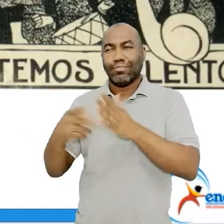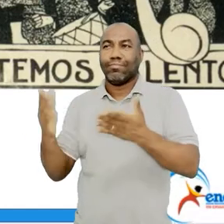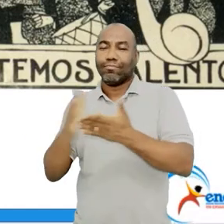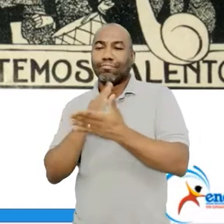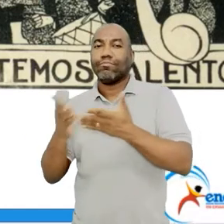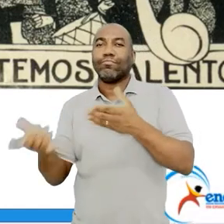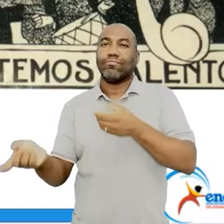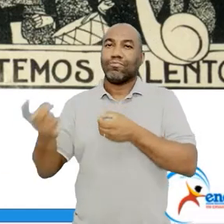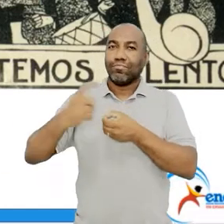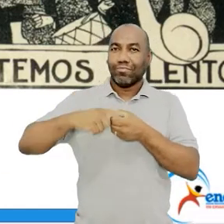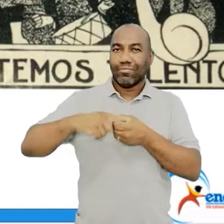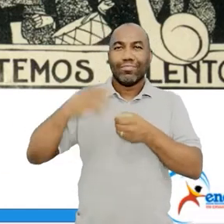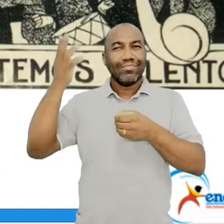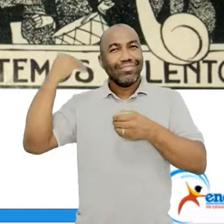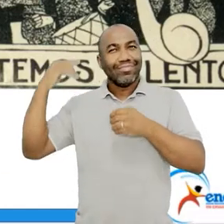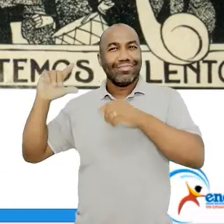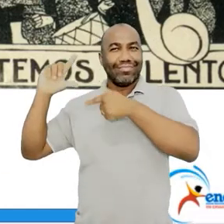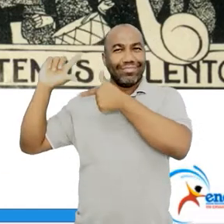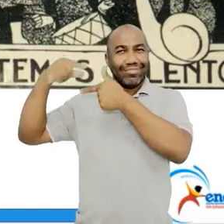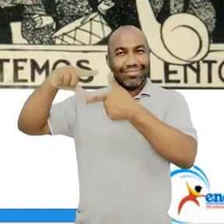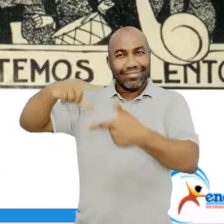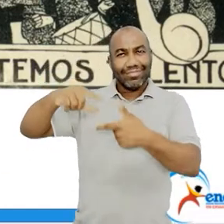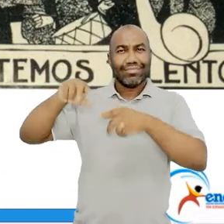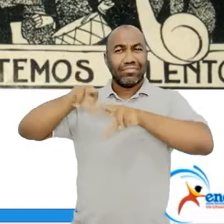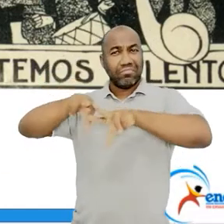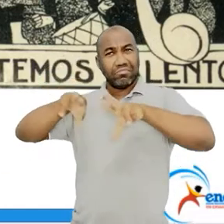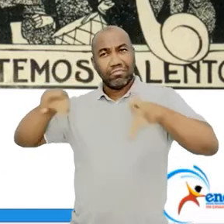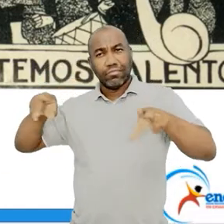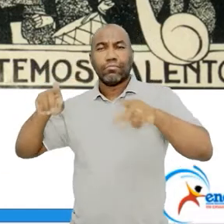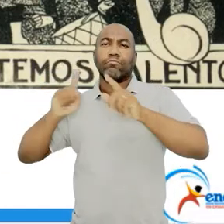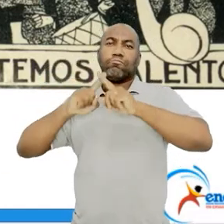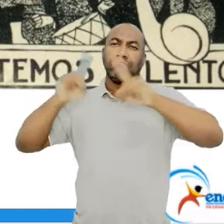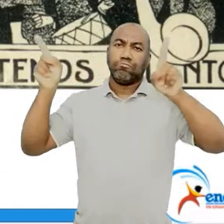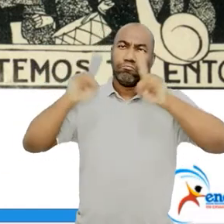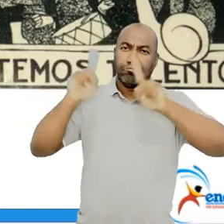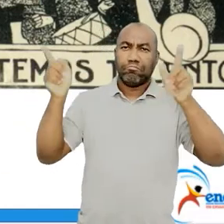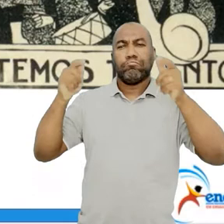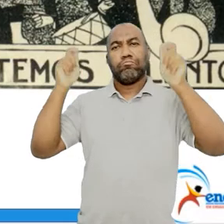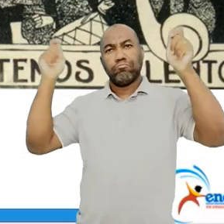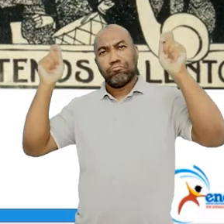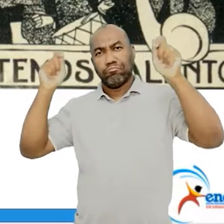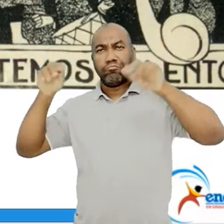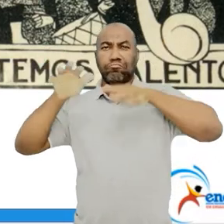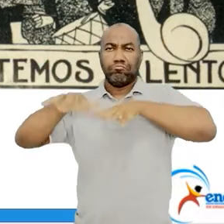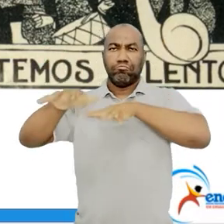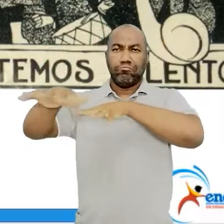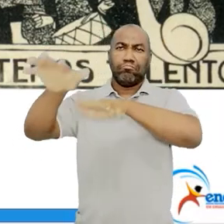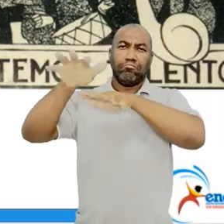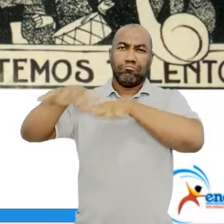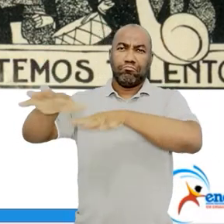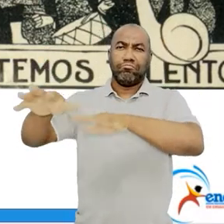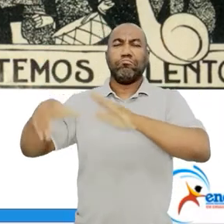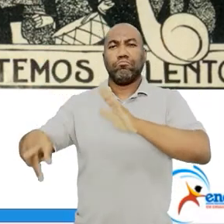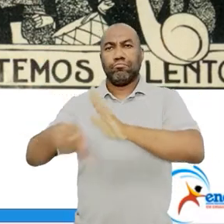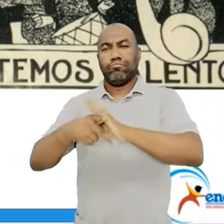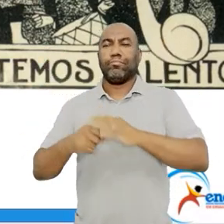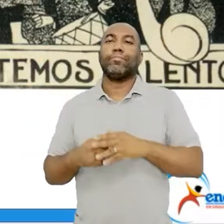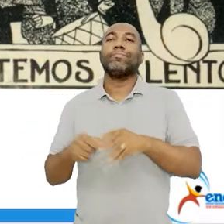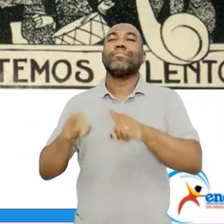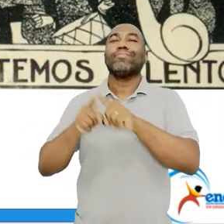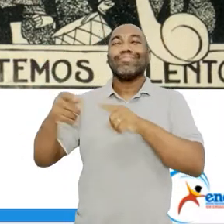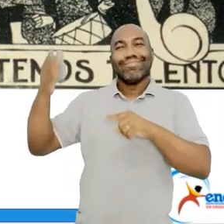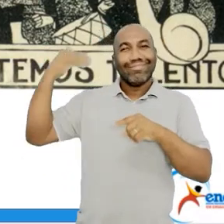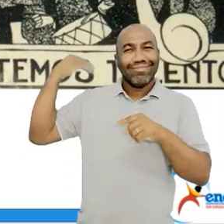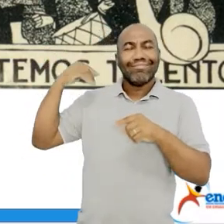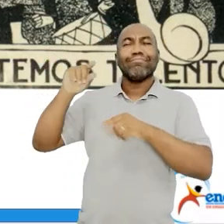raízes brasileiras e tudo mais e com isso eles vão criticar algumas coisas que fazem parte da realidade. Eles